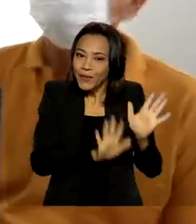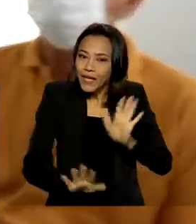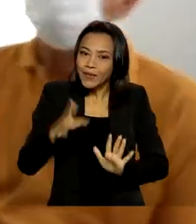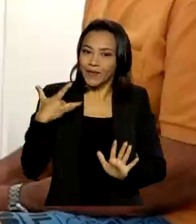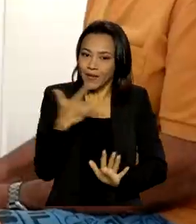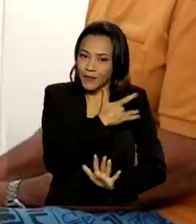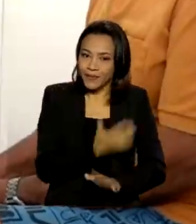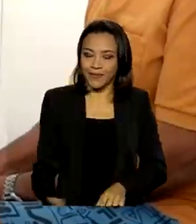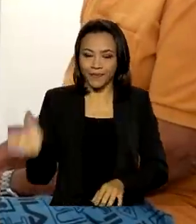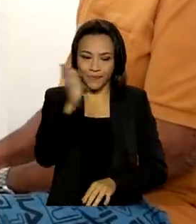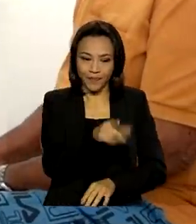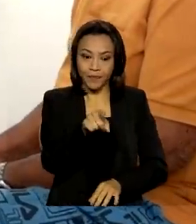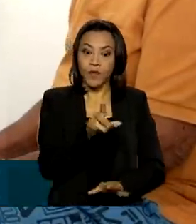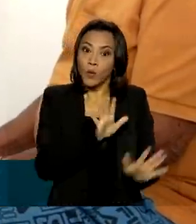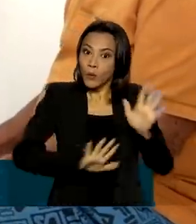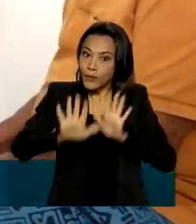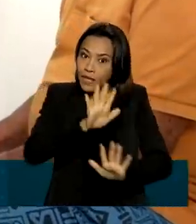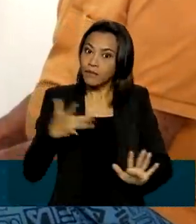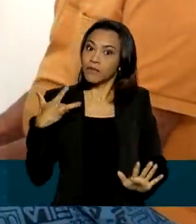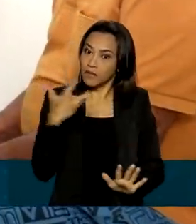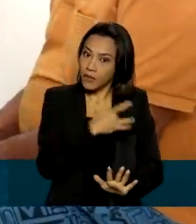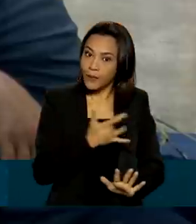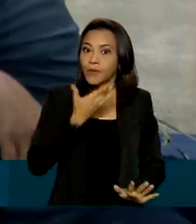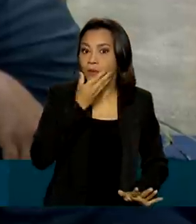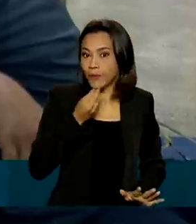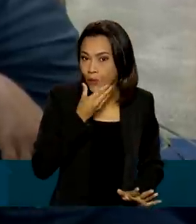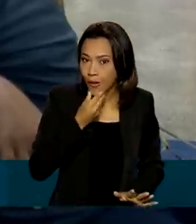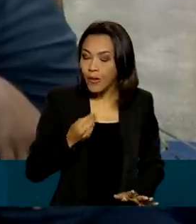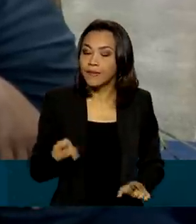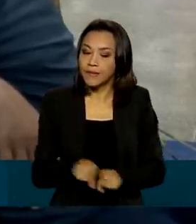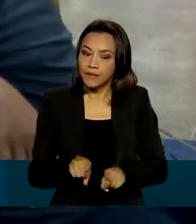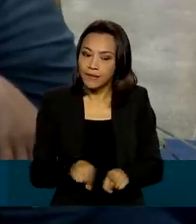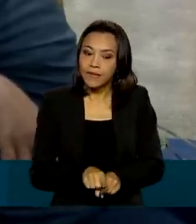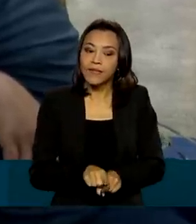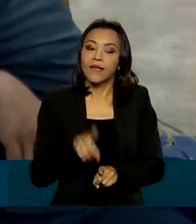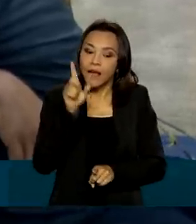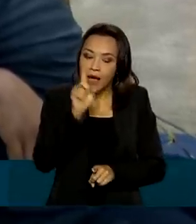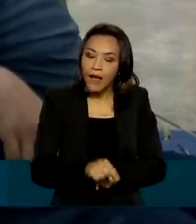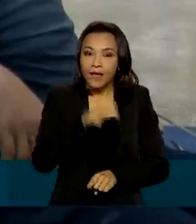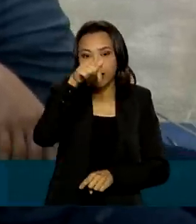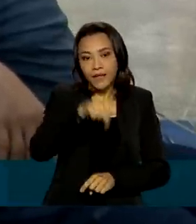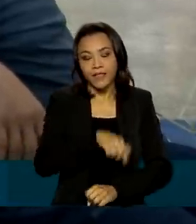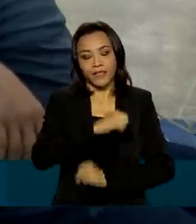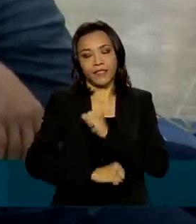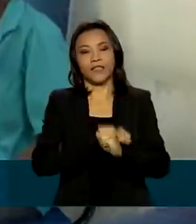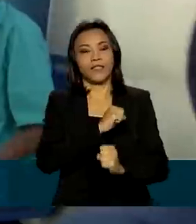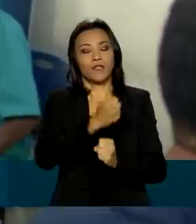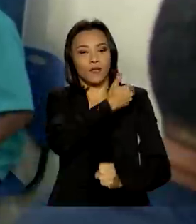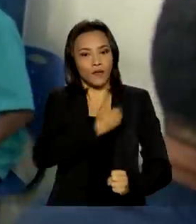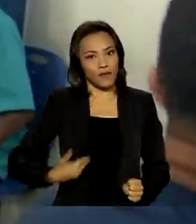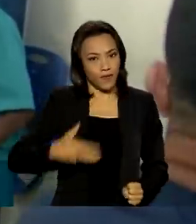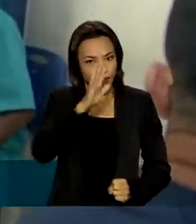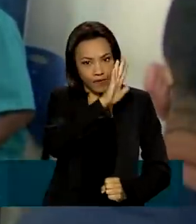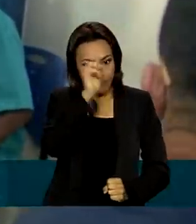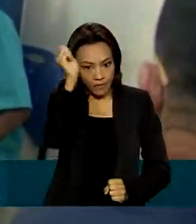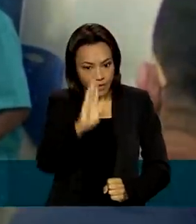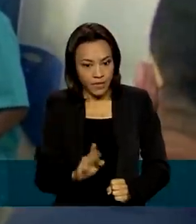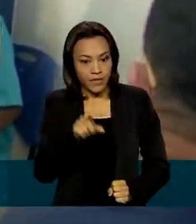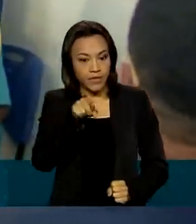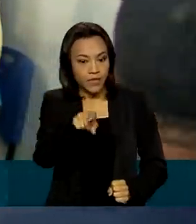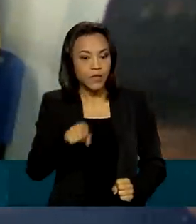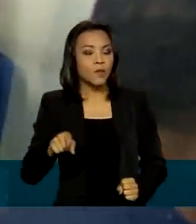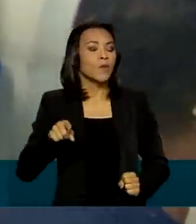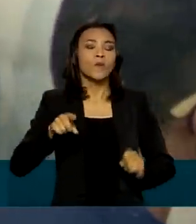Cuidar da saúde também é coisa de homem. A frase é a contribuição deste ano do governo brasileiro para a campanha mundial